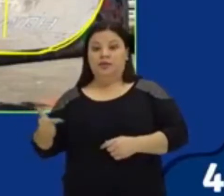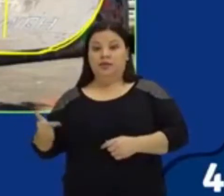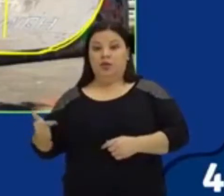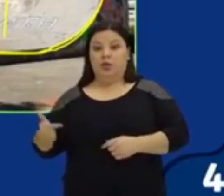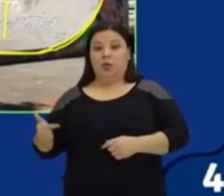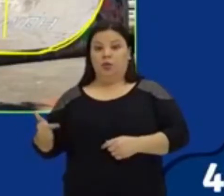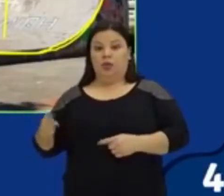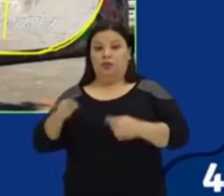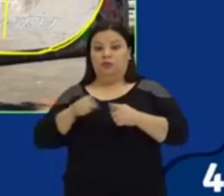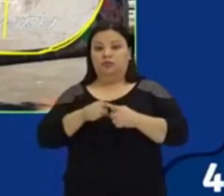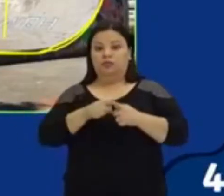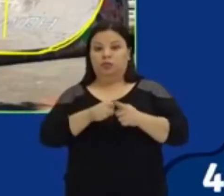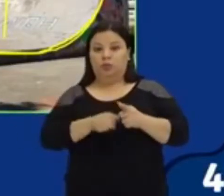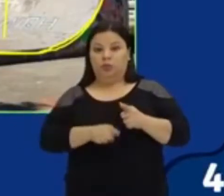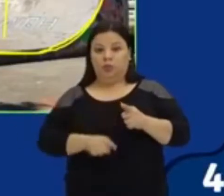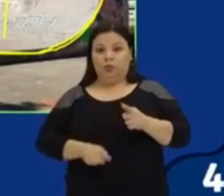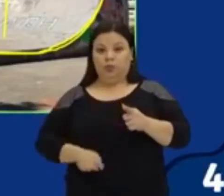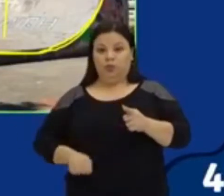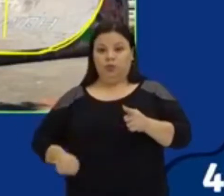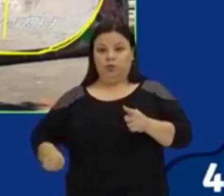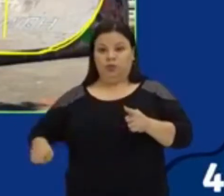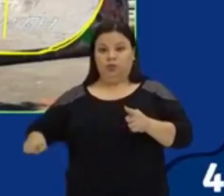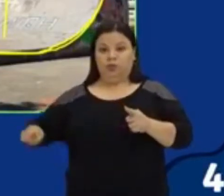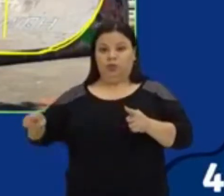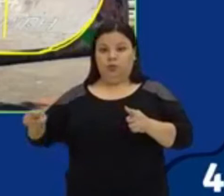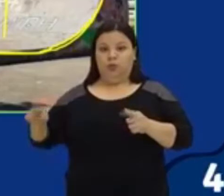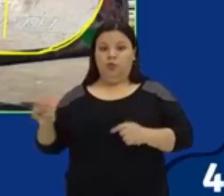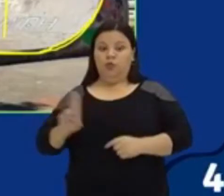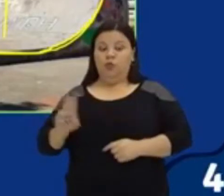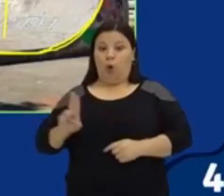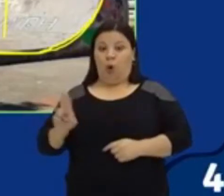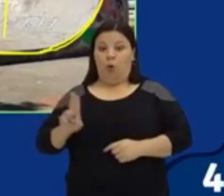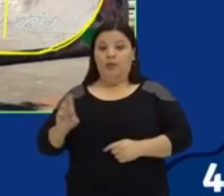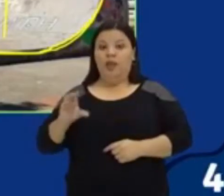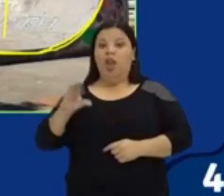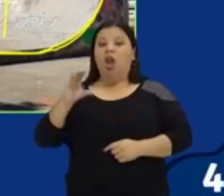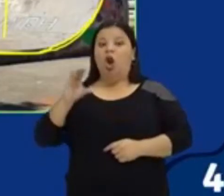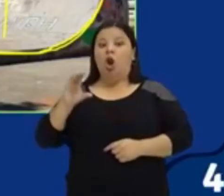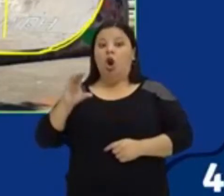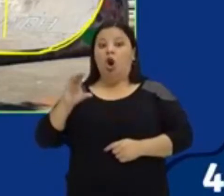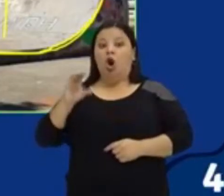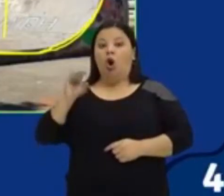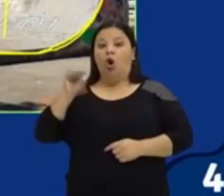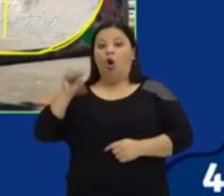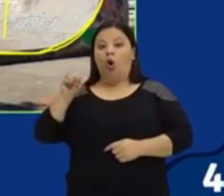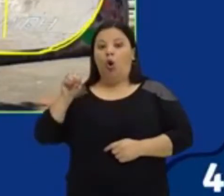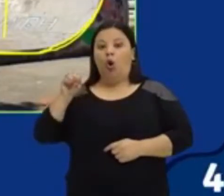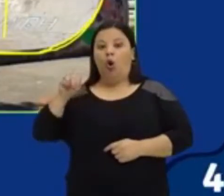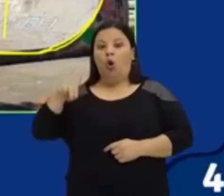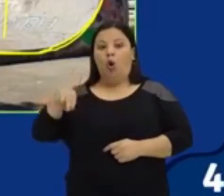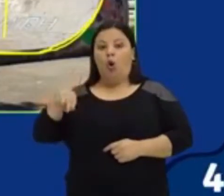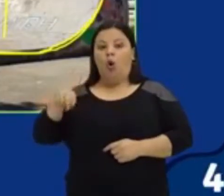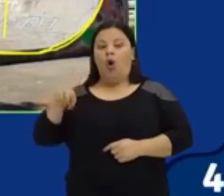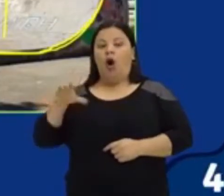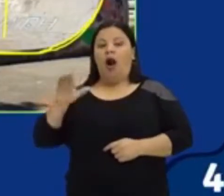chamamos de concavidade. Então, olha, essa aqui tem a concavidade